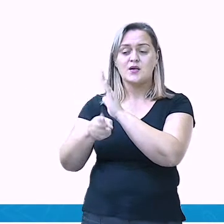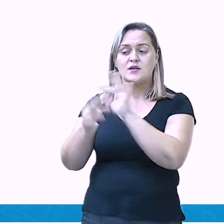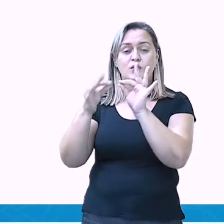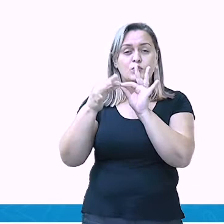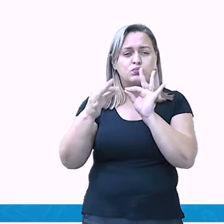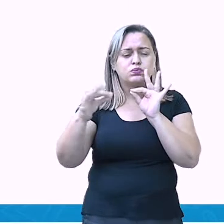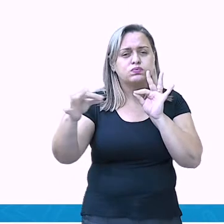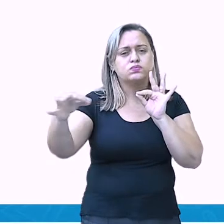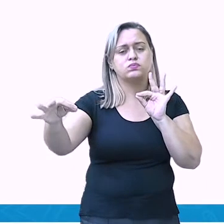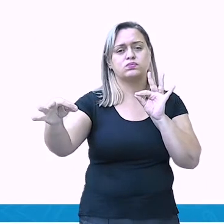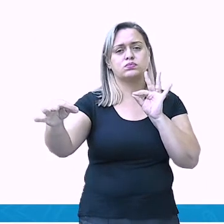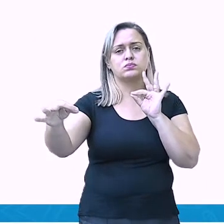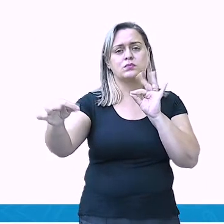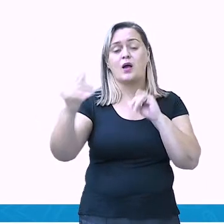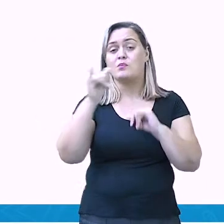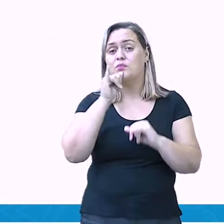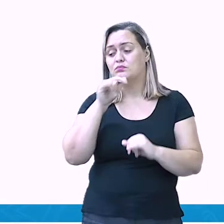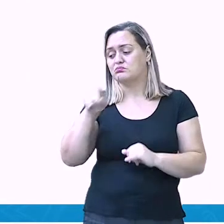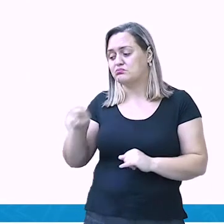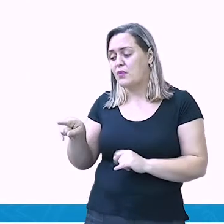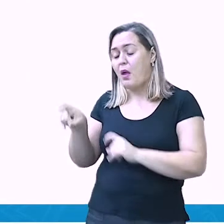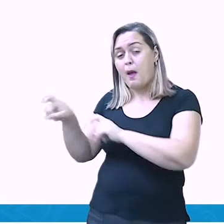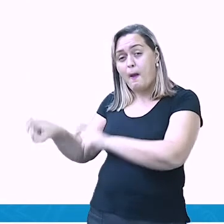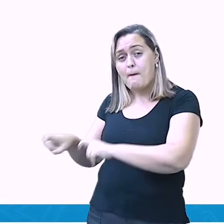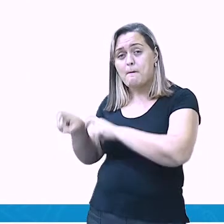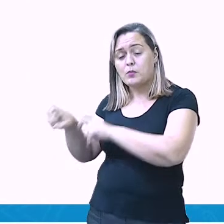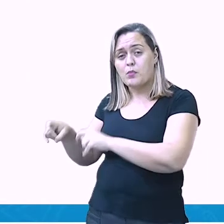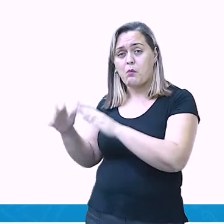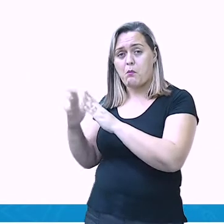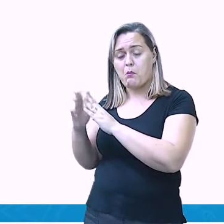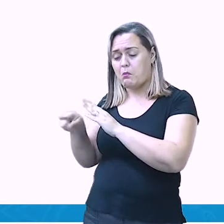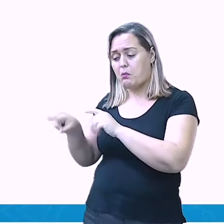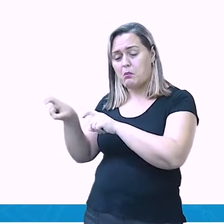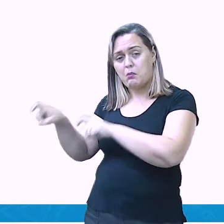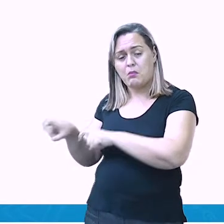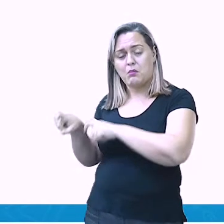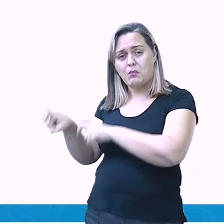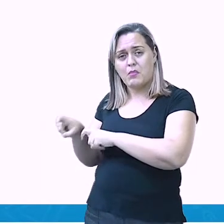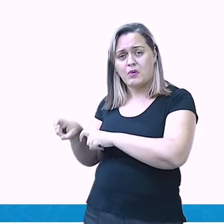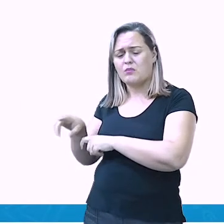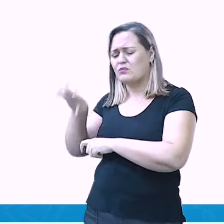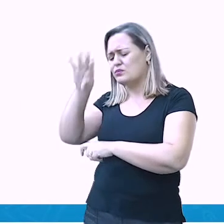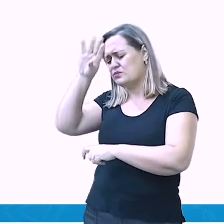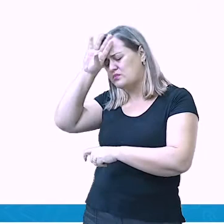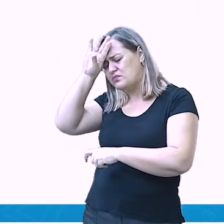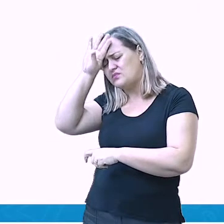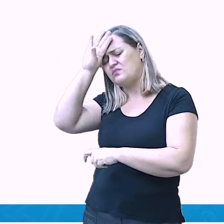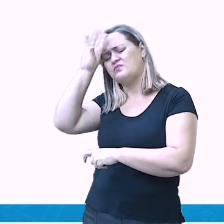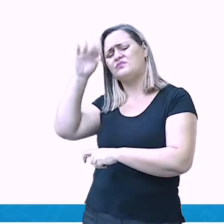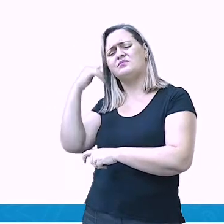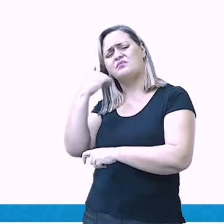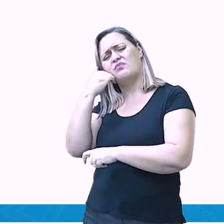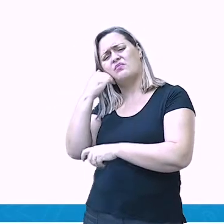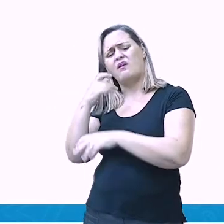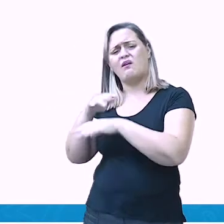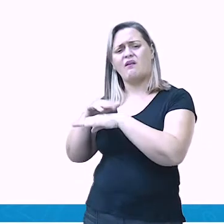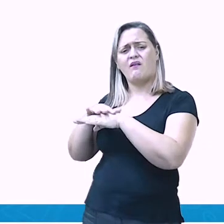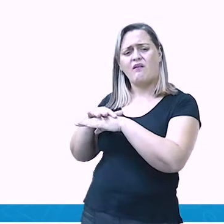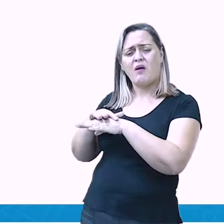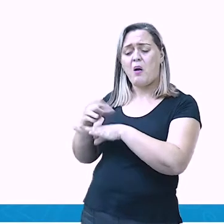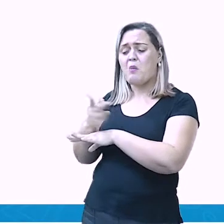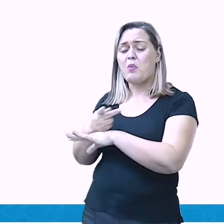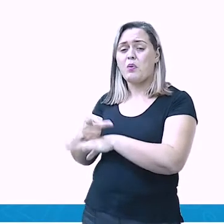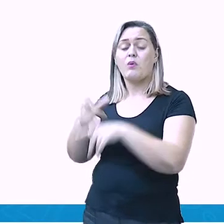precisa, sim, de ir até o hospital. Onde ela vai? Na cidade. Onde ela vai